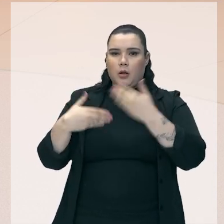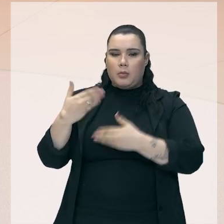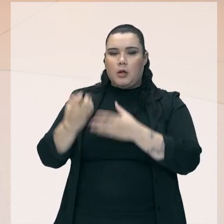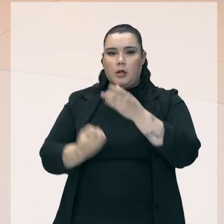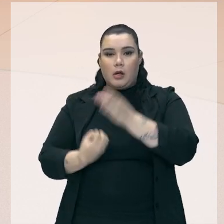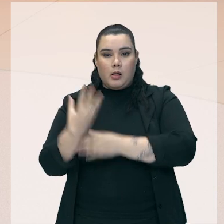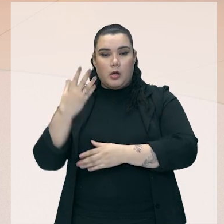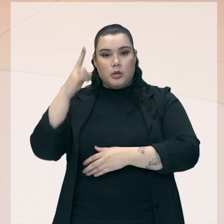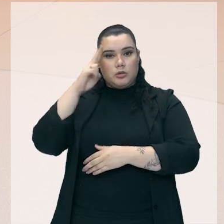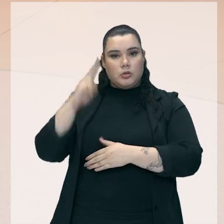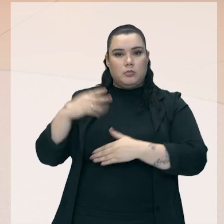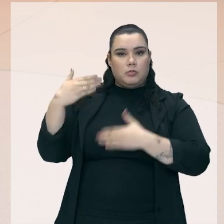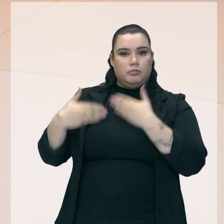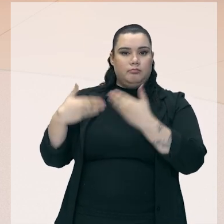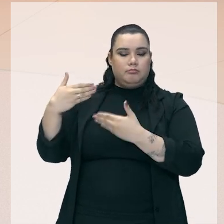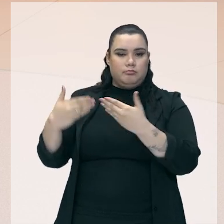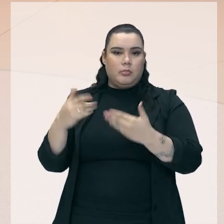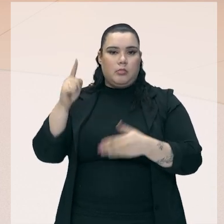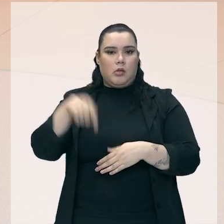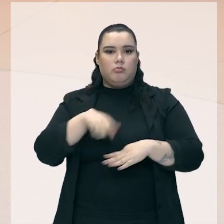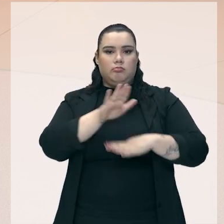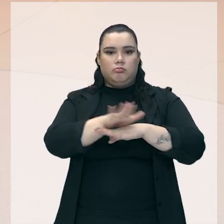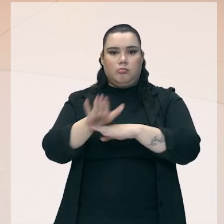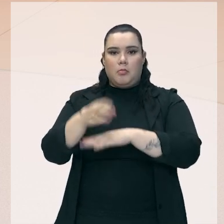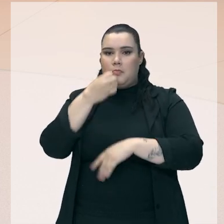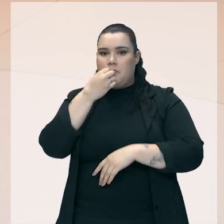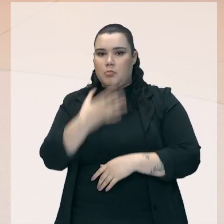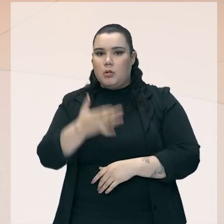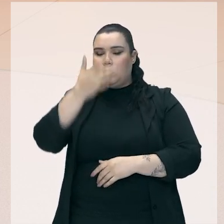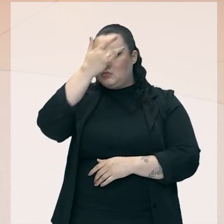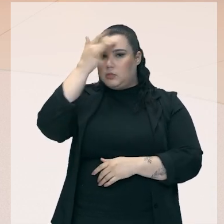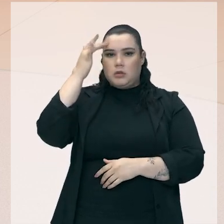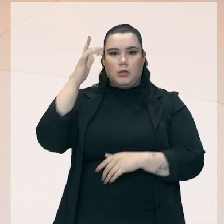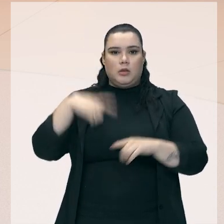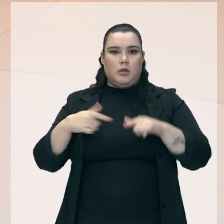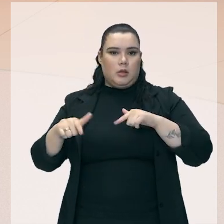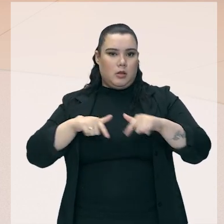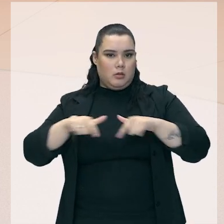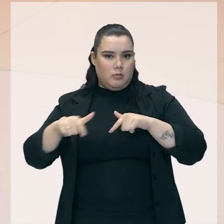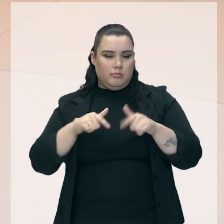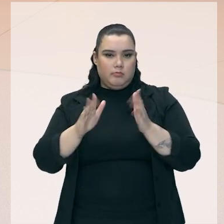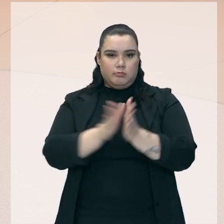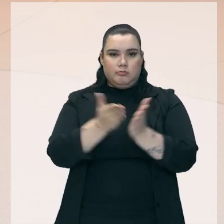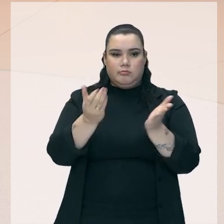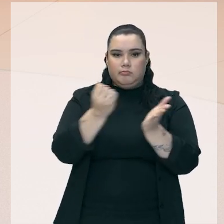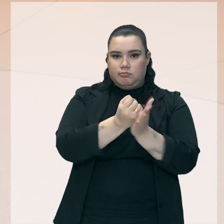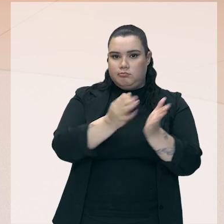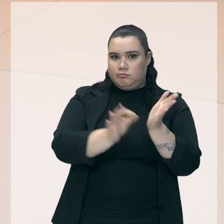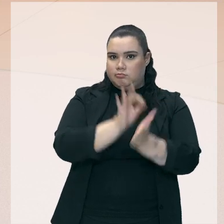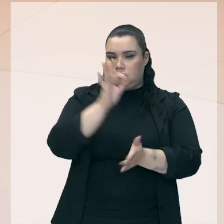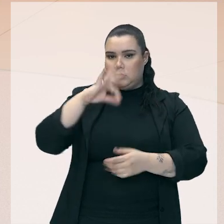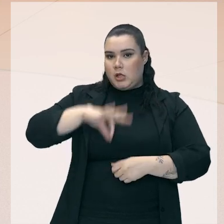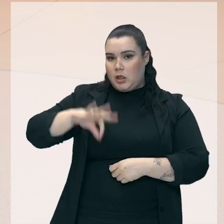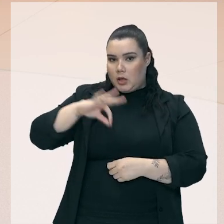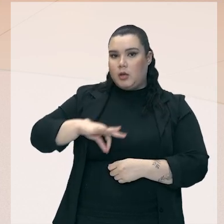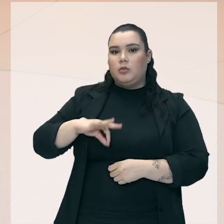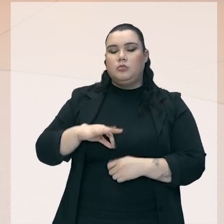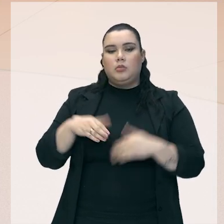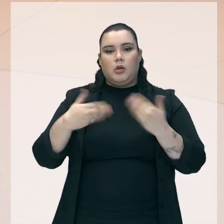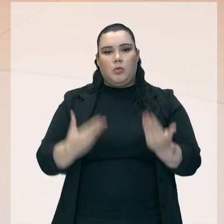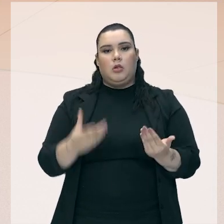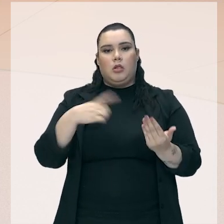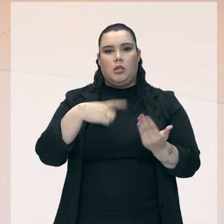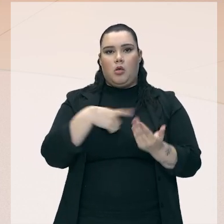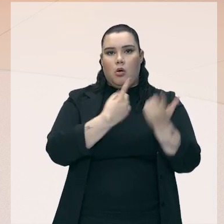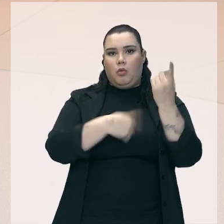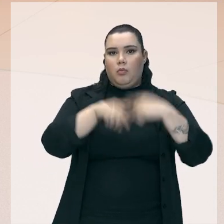ao longo da história muitos benefícios para as pessoas que trabalham de maneira assalariada, né. E isso acabou evoluindo